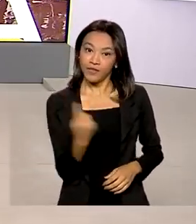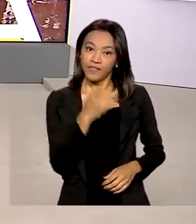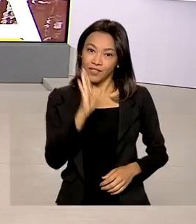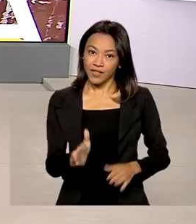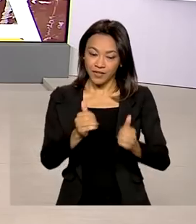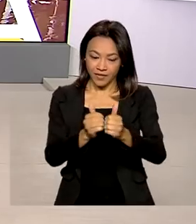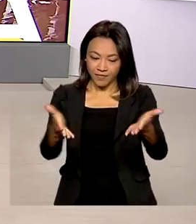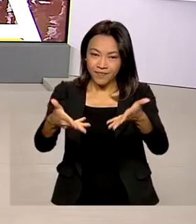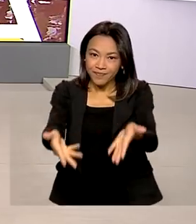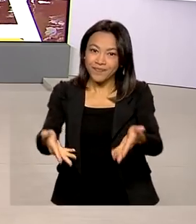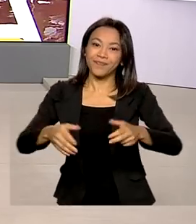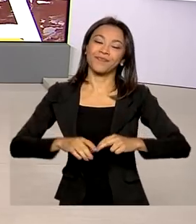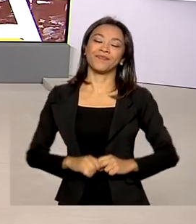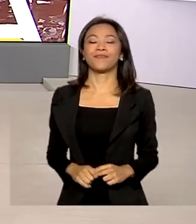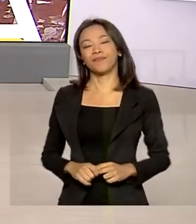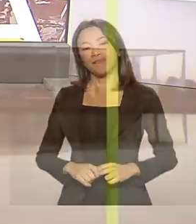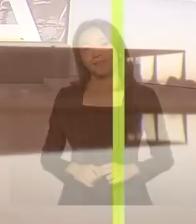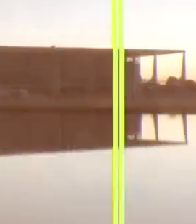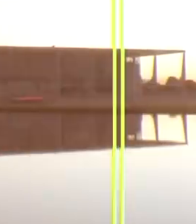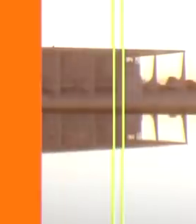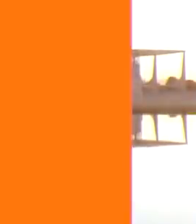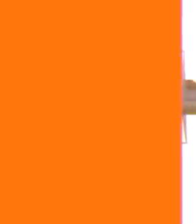o Brasil em Dia já está no ar.